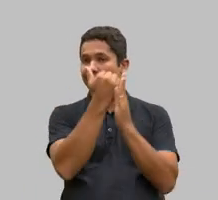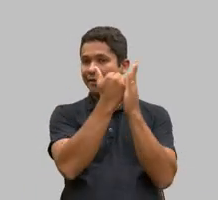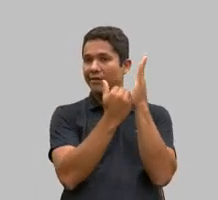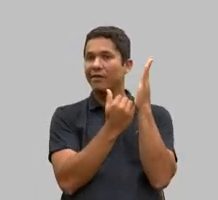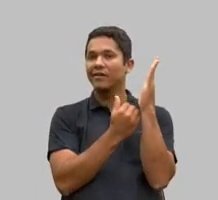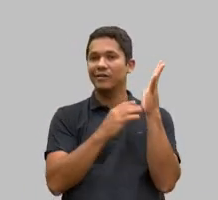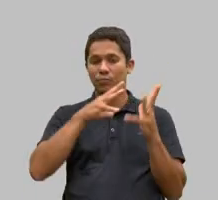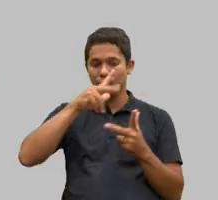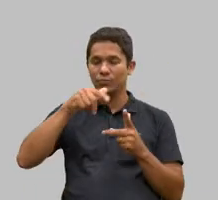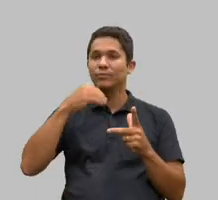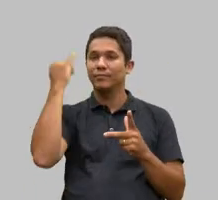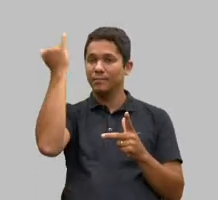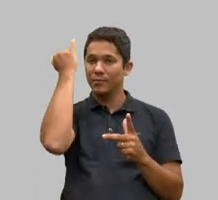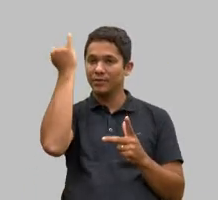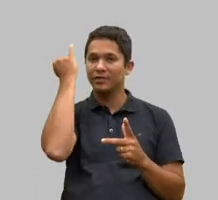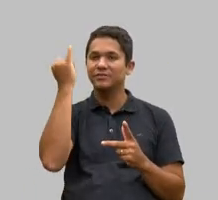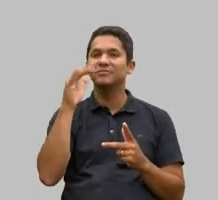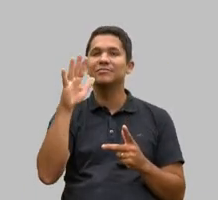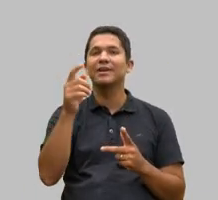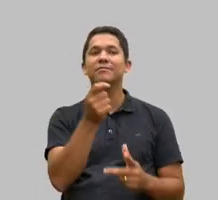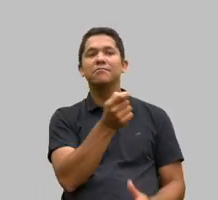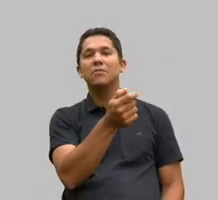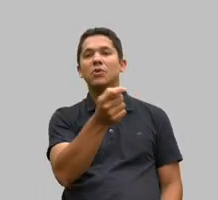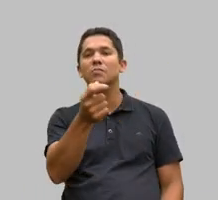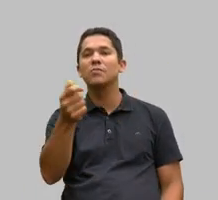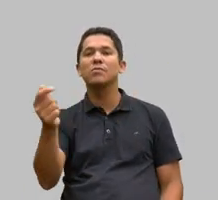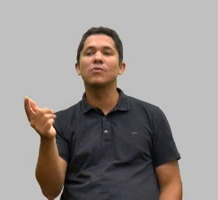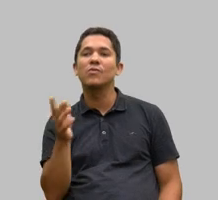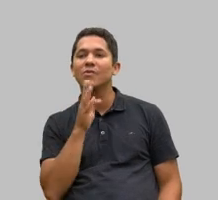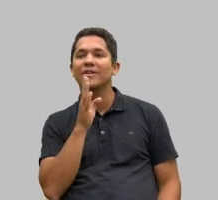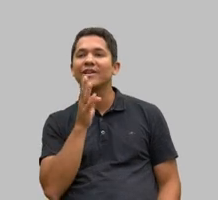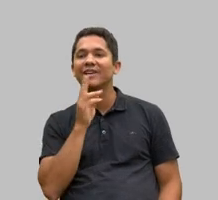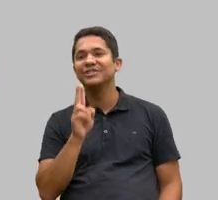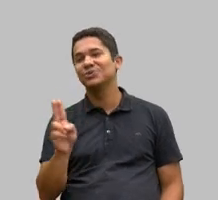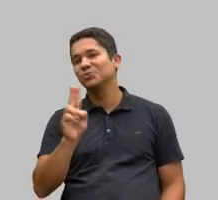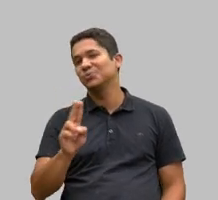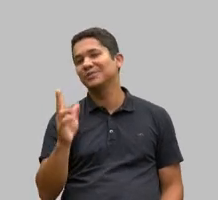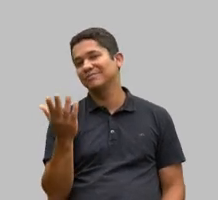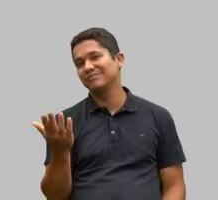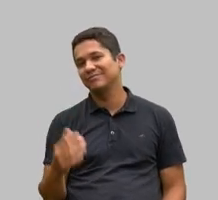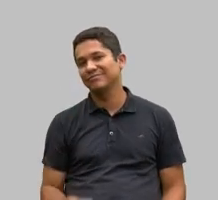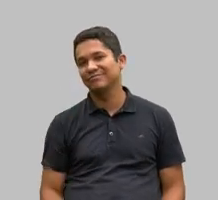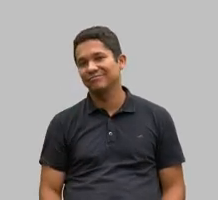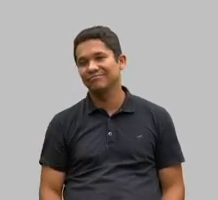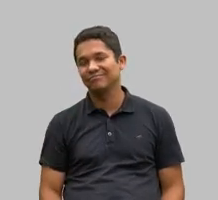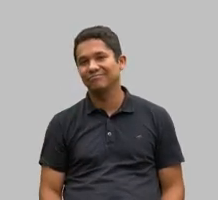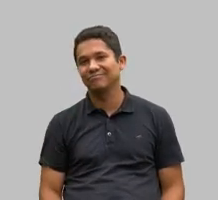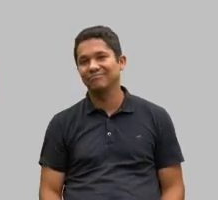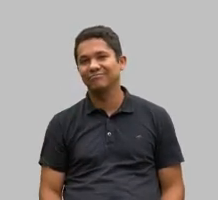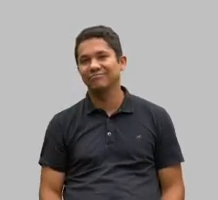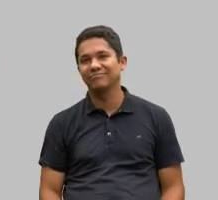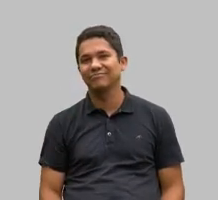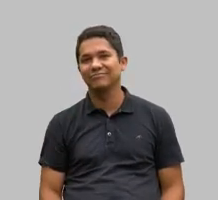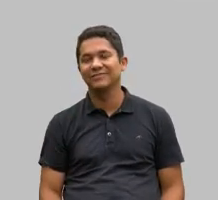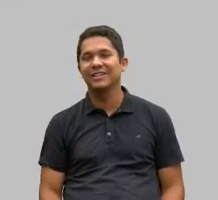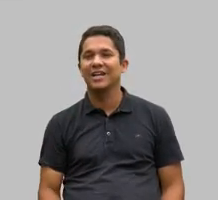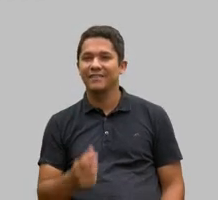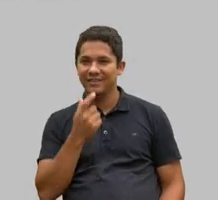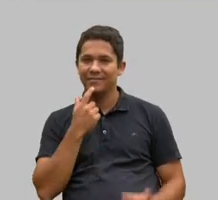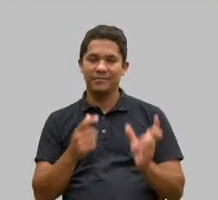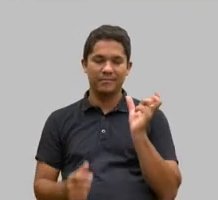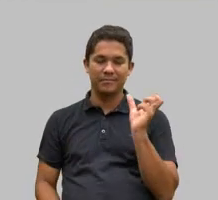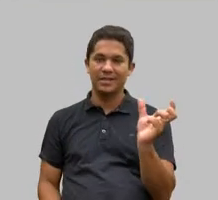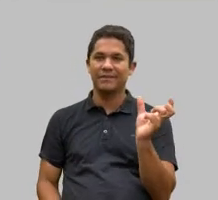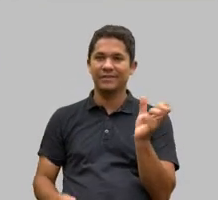pouca gente está entendendo e utilizando a agenda. Isso significa que, como a palavra sustentabilidade virou